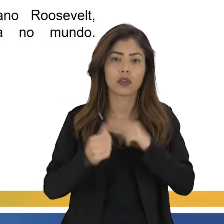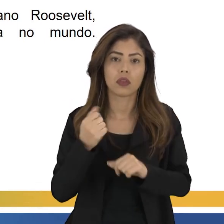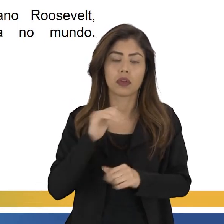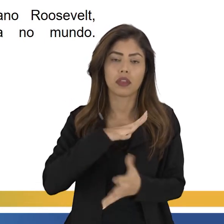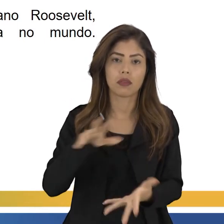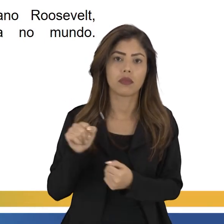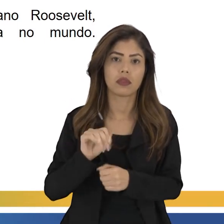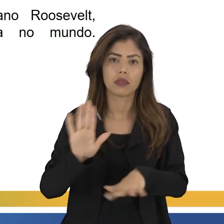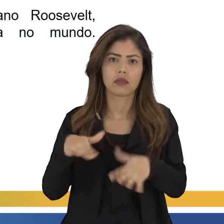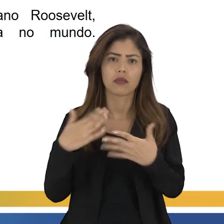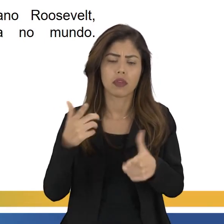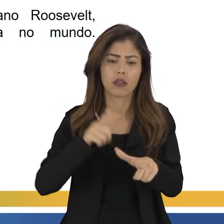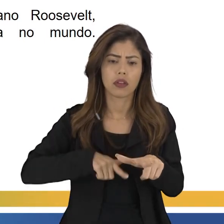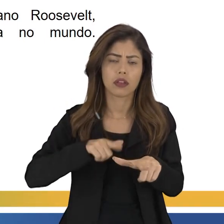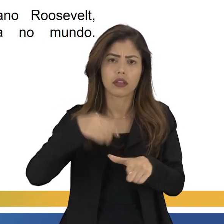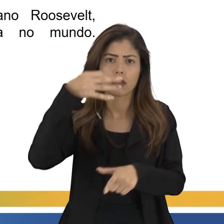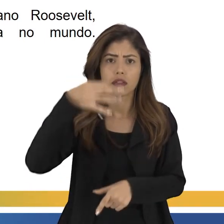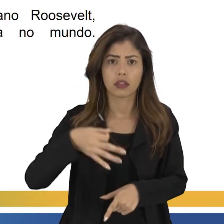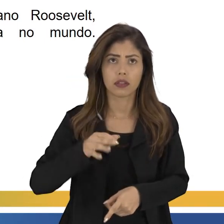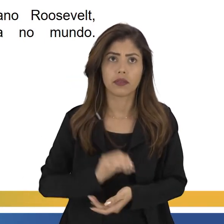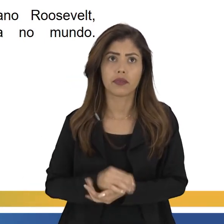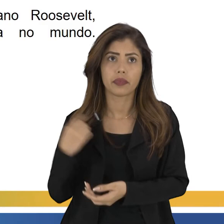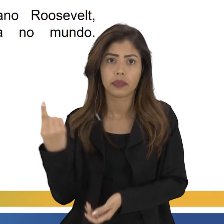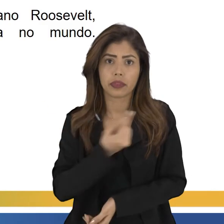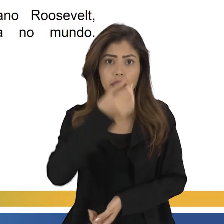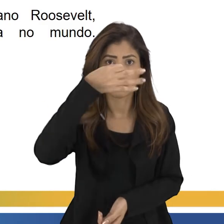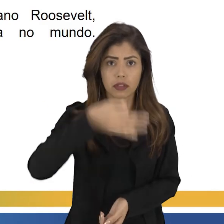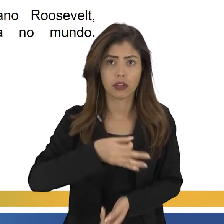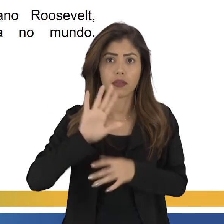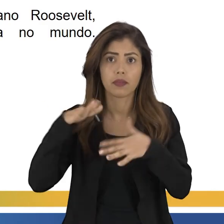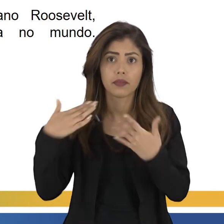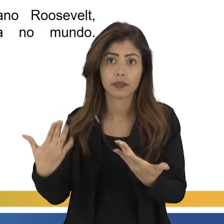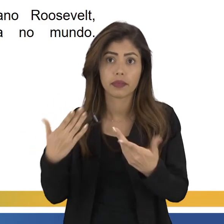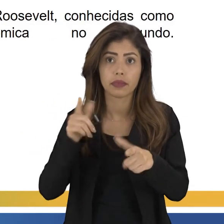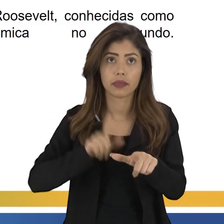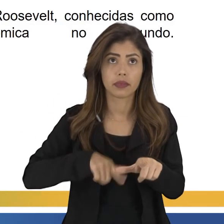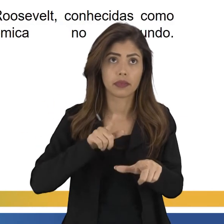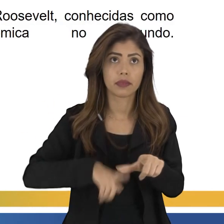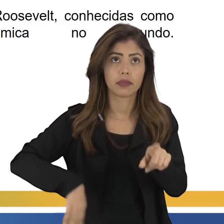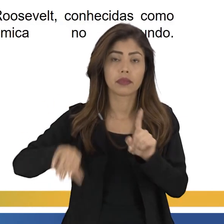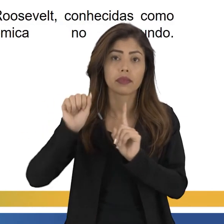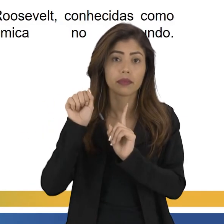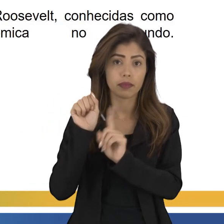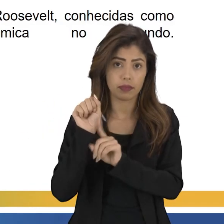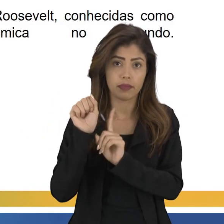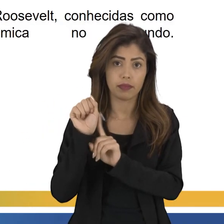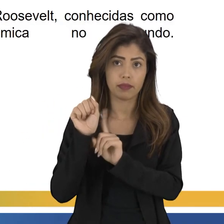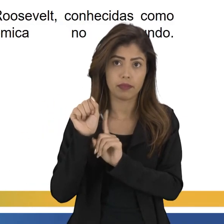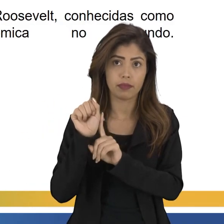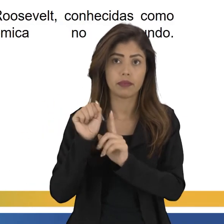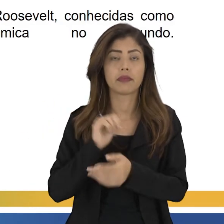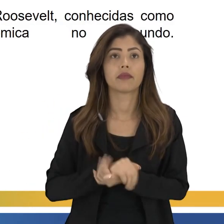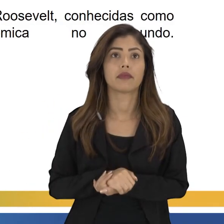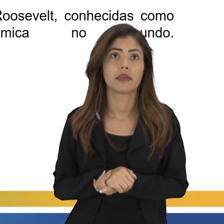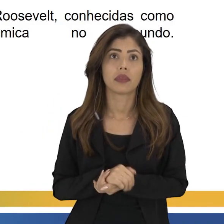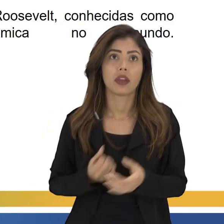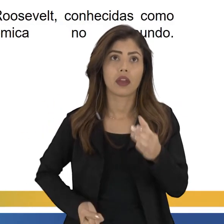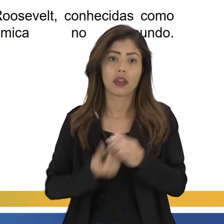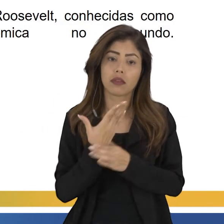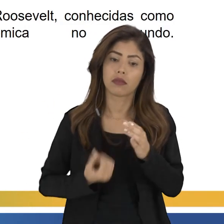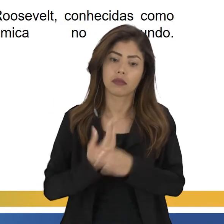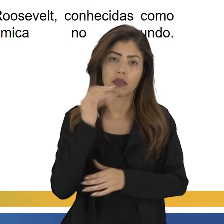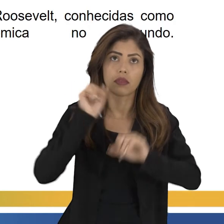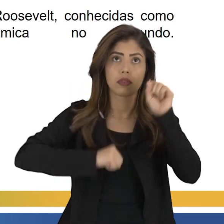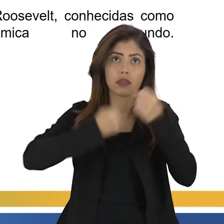a alternativa correta? Nós temos como alternativa correta a letra A, né? A produção